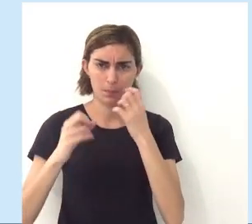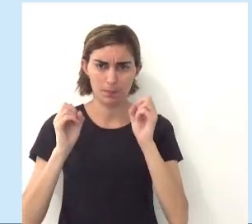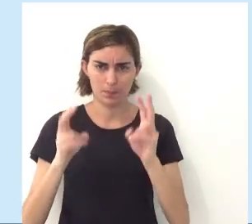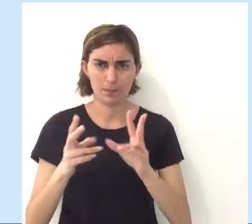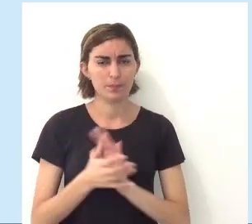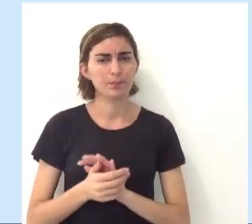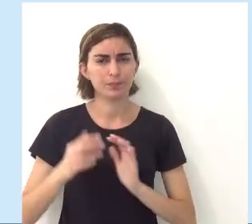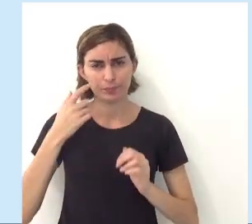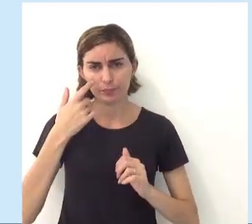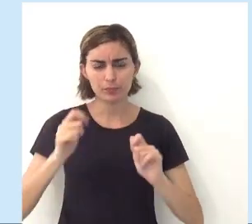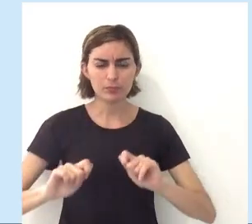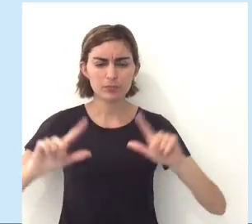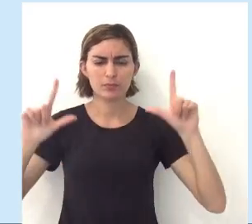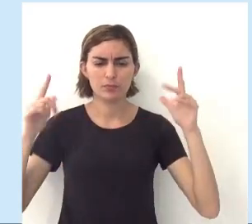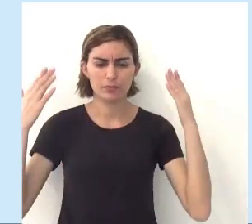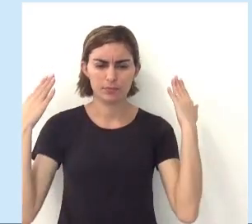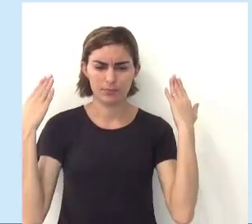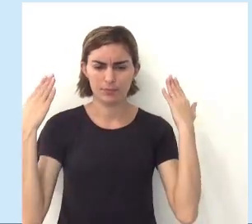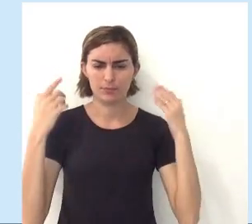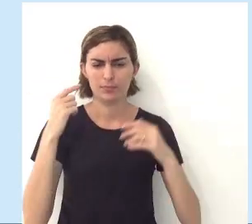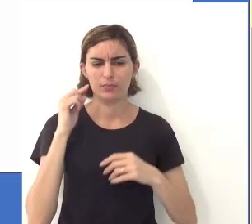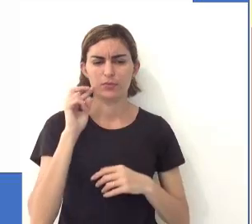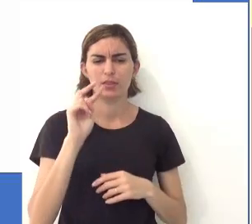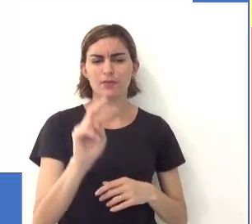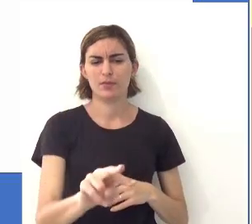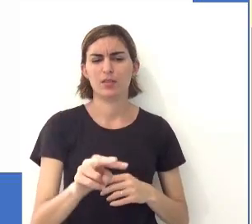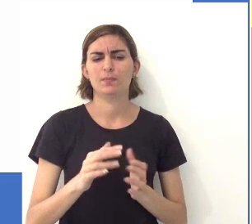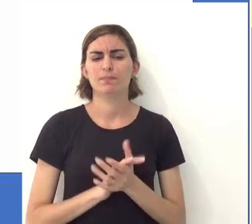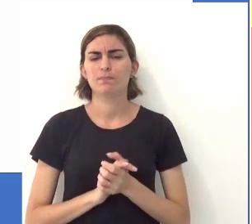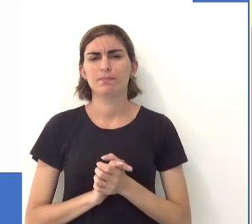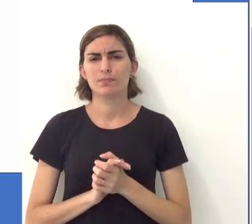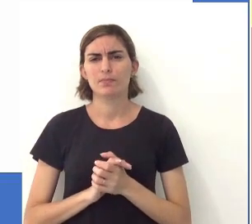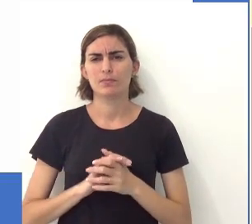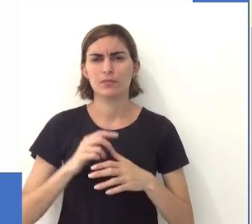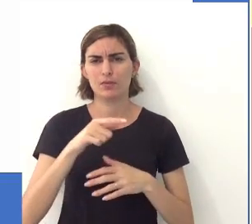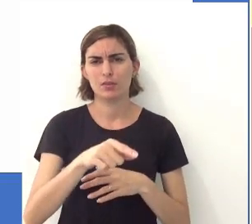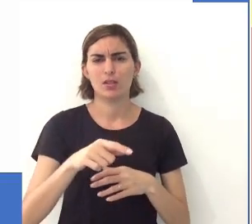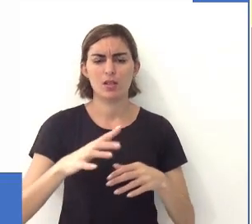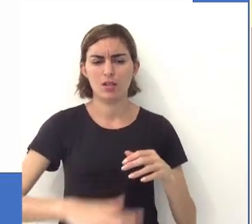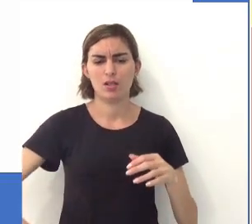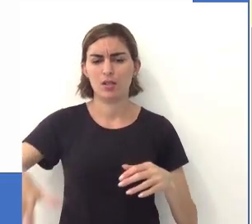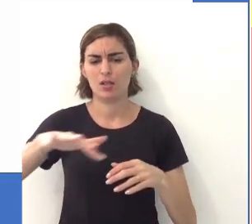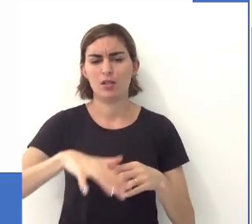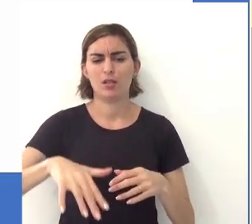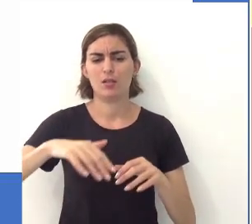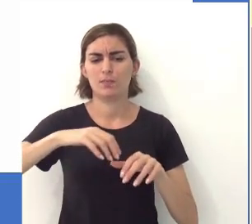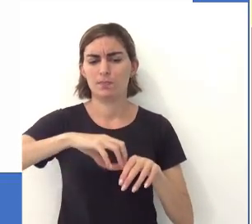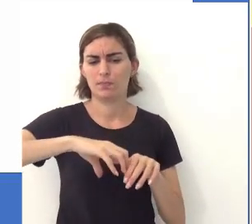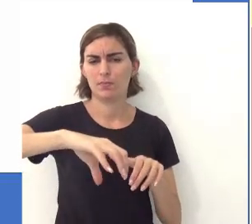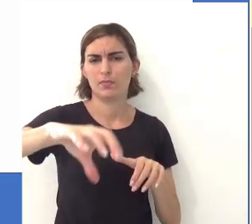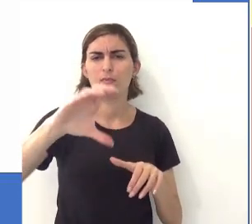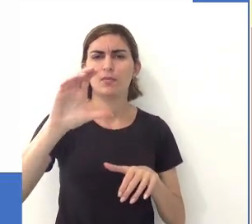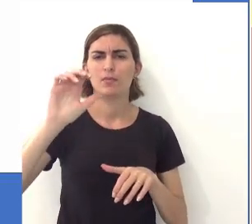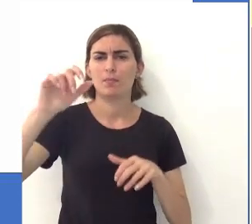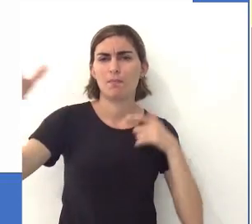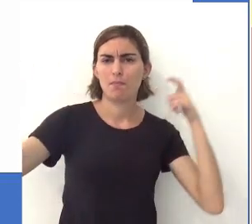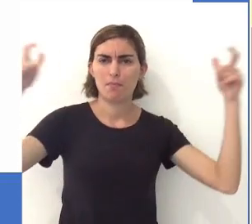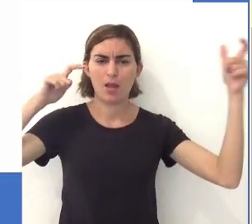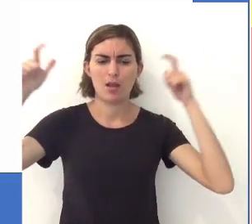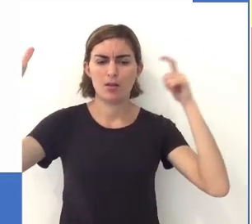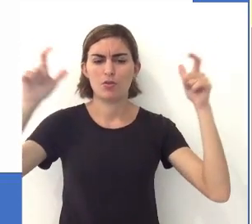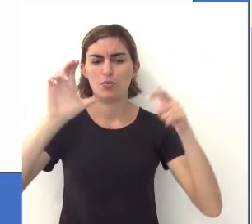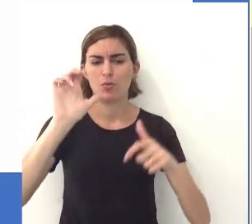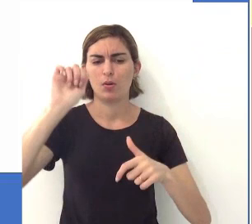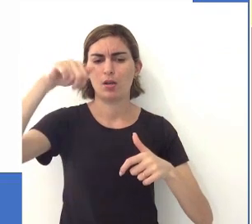ambiente, ok, acompanha agora na tela, essa aqui é uma ocupação, tá, por áreas de resorts em Cancún, no